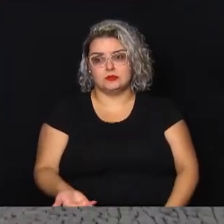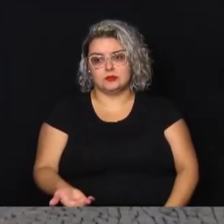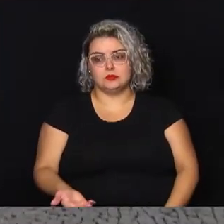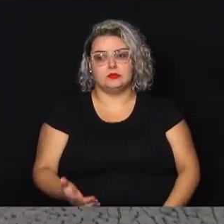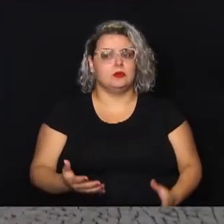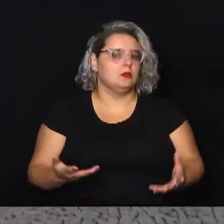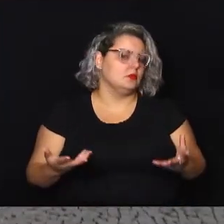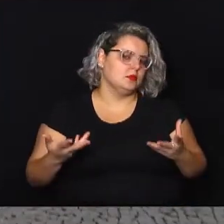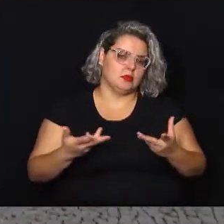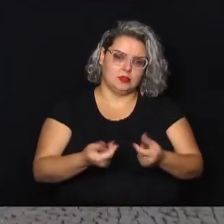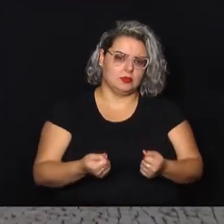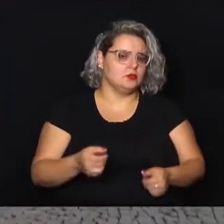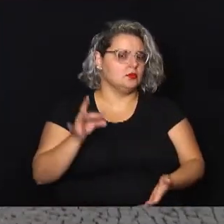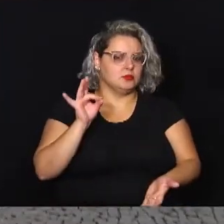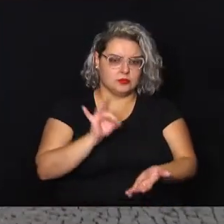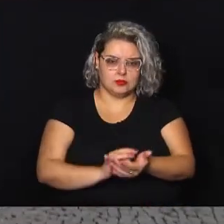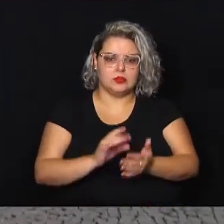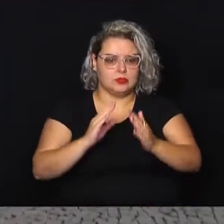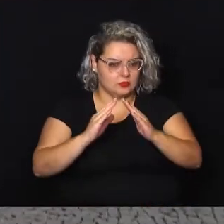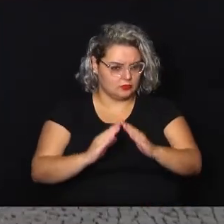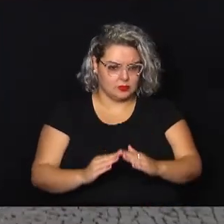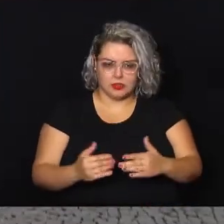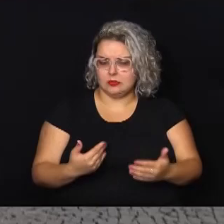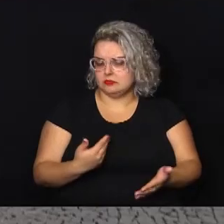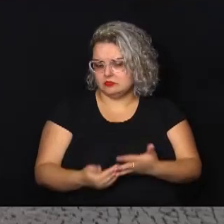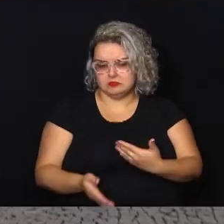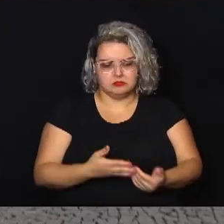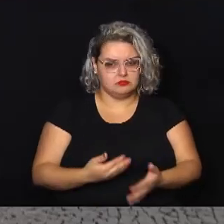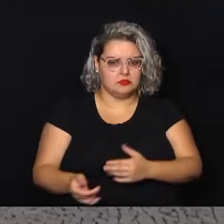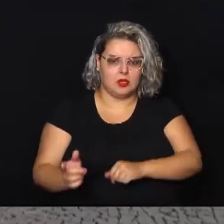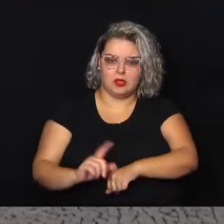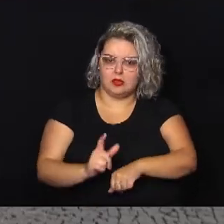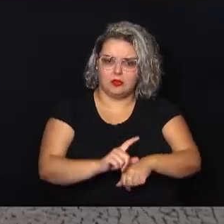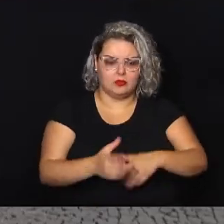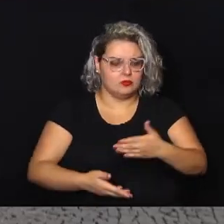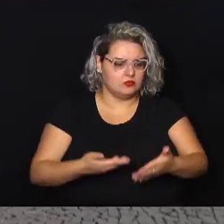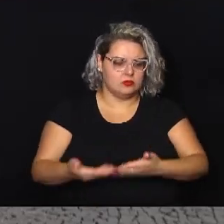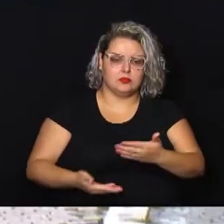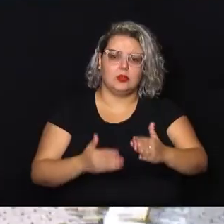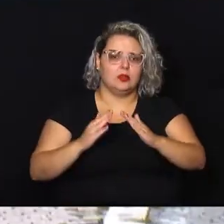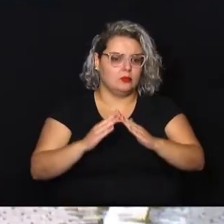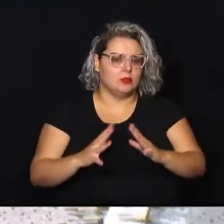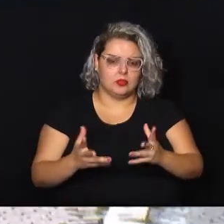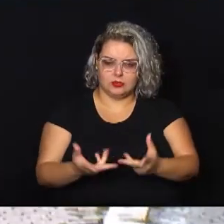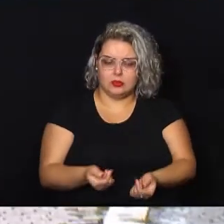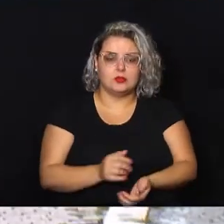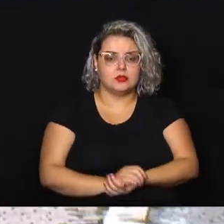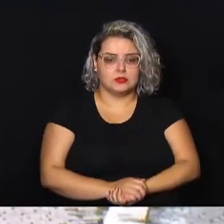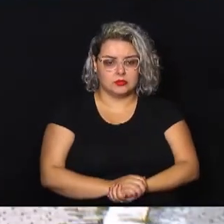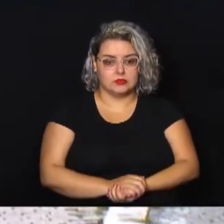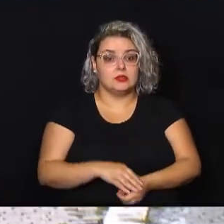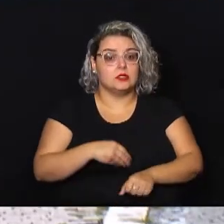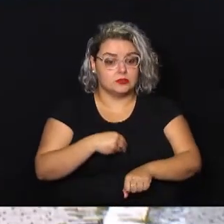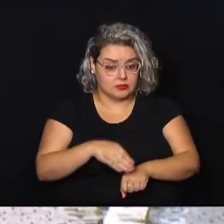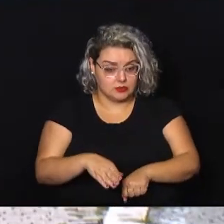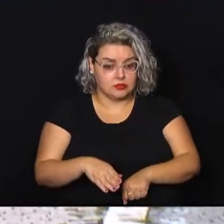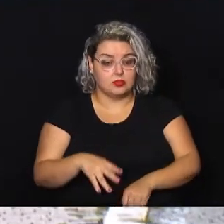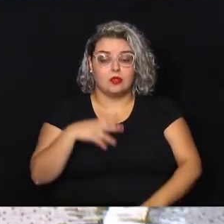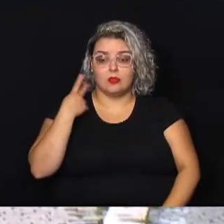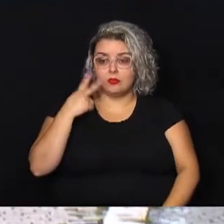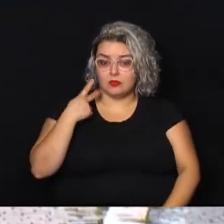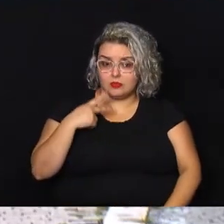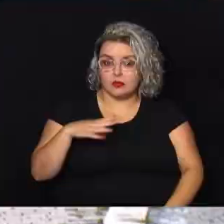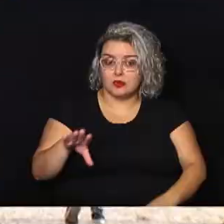para todo mundo mesmo, para todos que moram, seja comércio e serviços ou moradores, para todos. Em sua indicação, o vereador